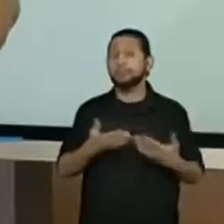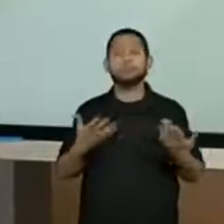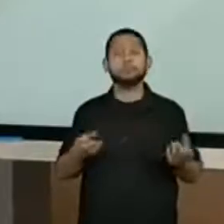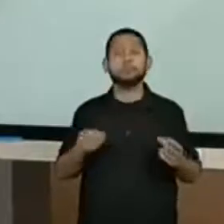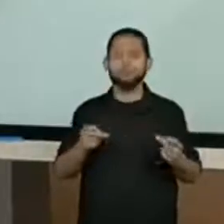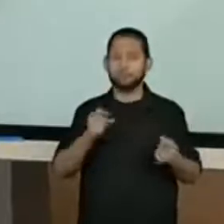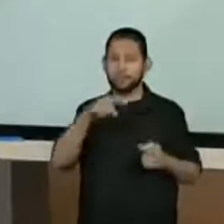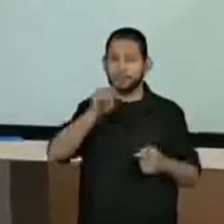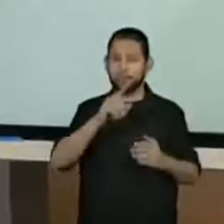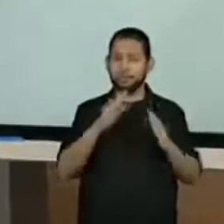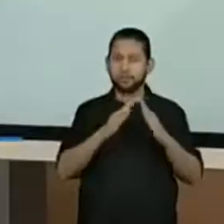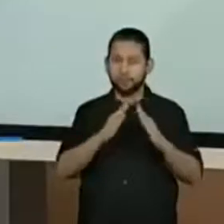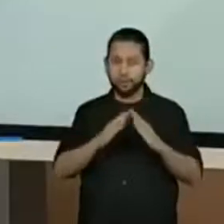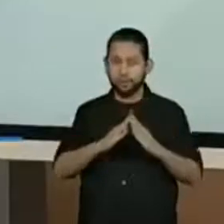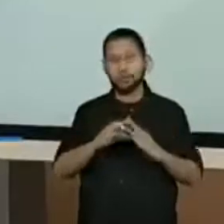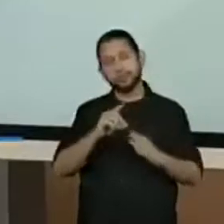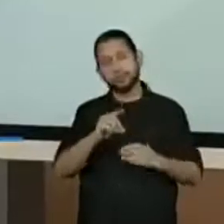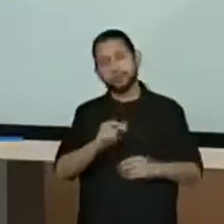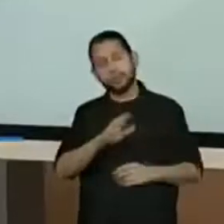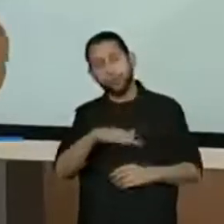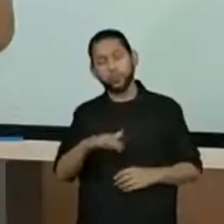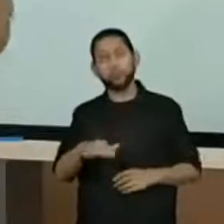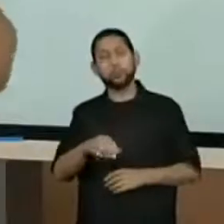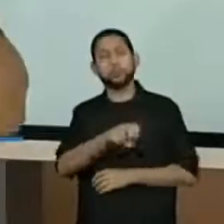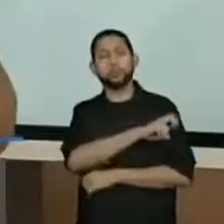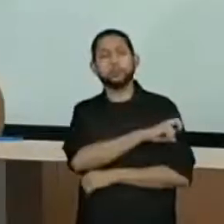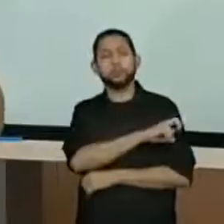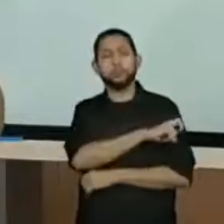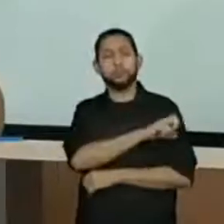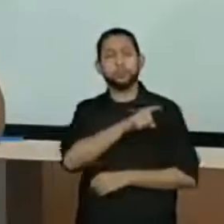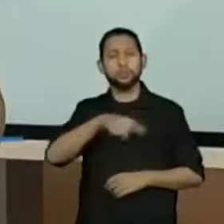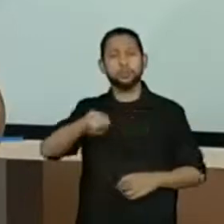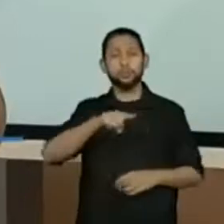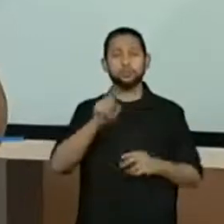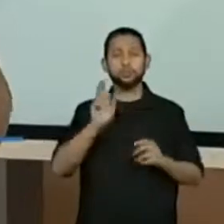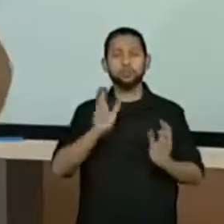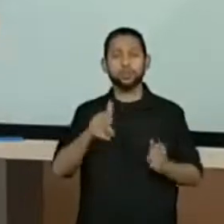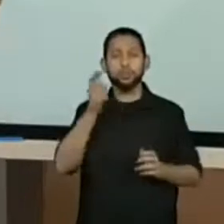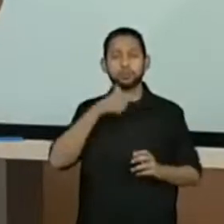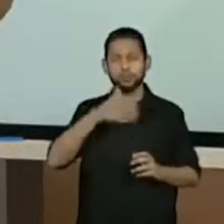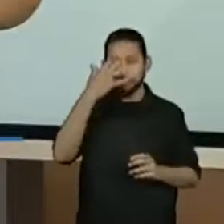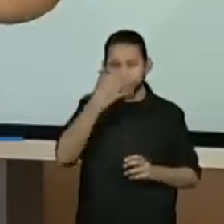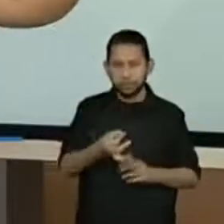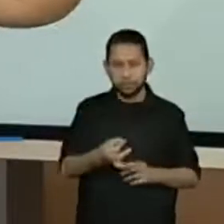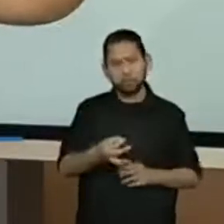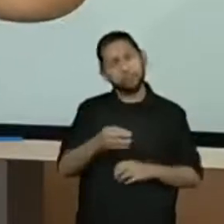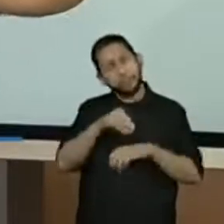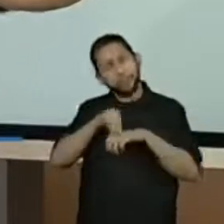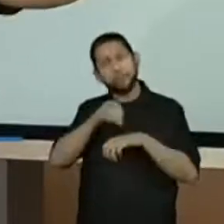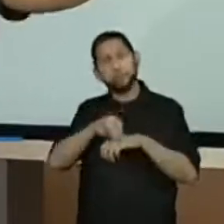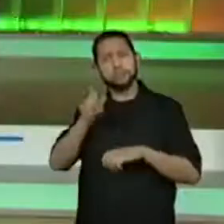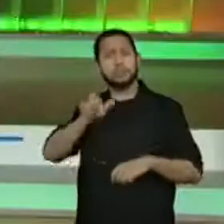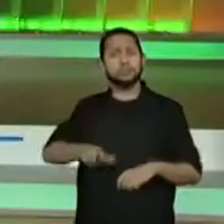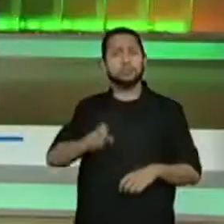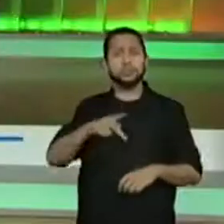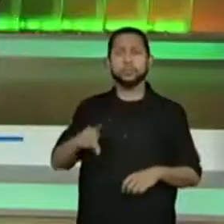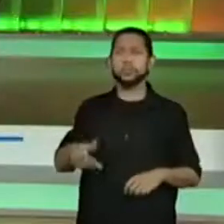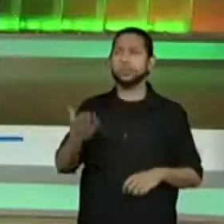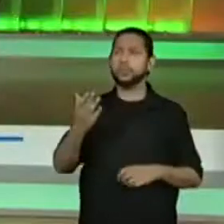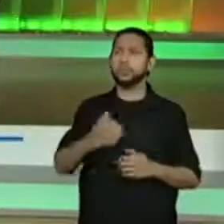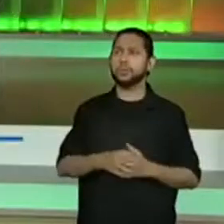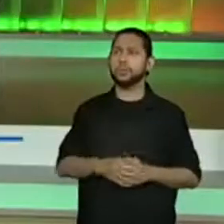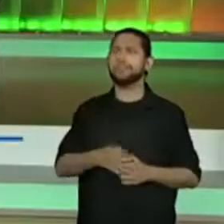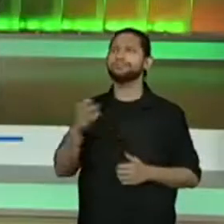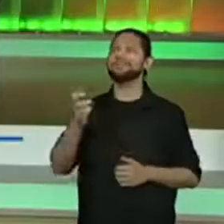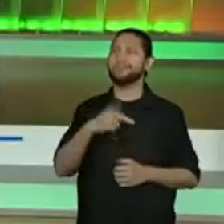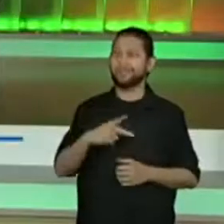galerinha. Você que está em casa, meu aluno amado do quinto ano, vocês já pegaram a ideia. Manda para os prós. Ahá, gostei.